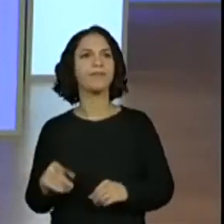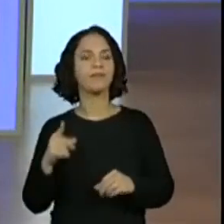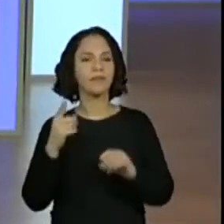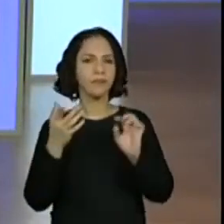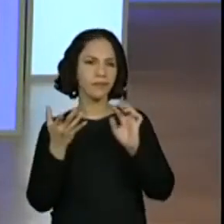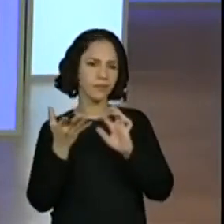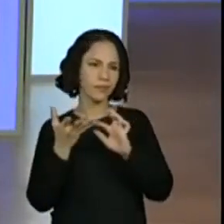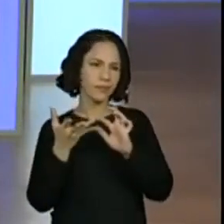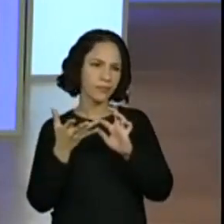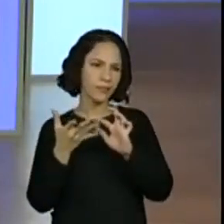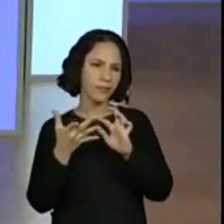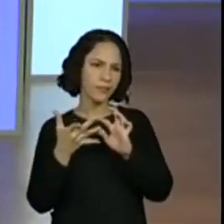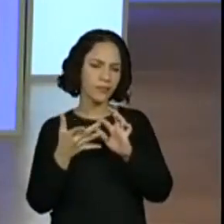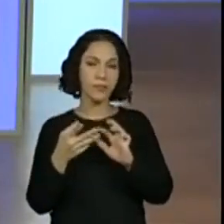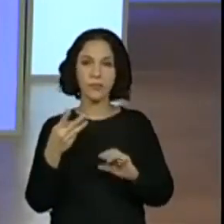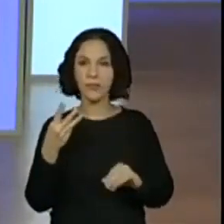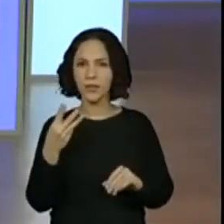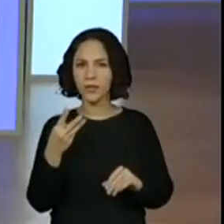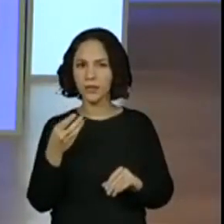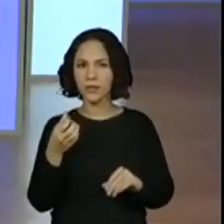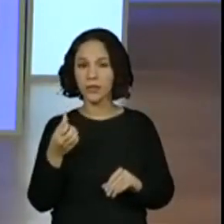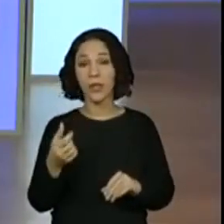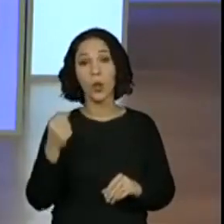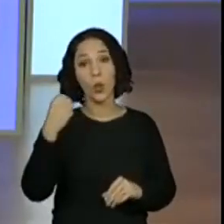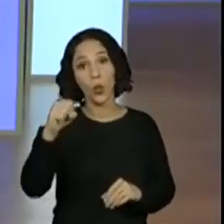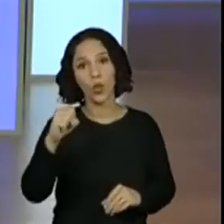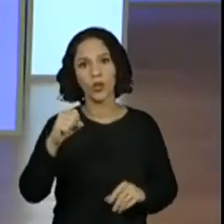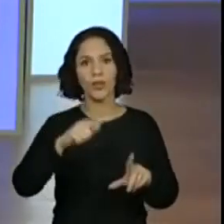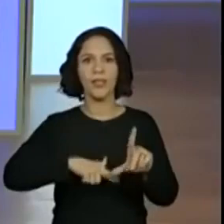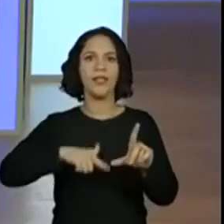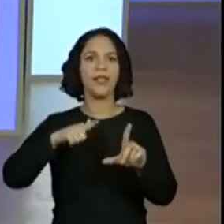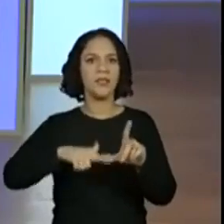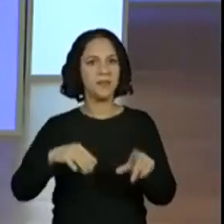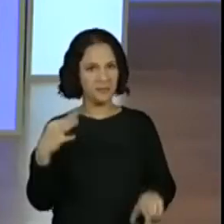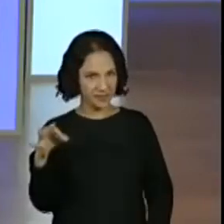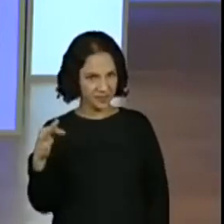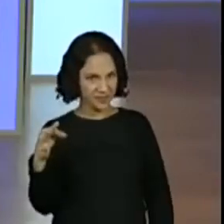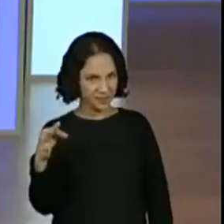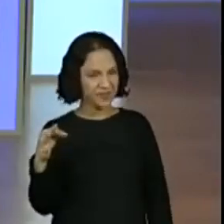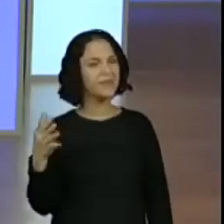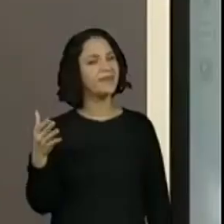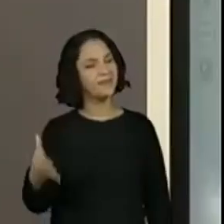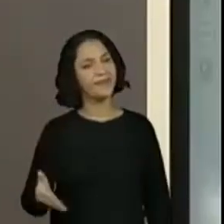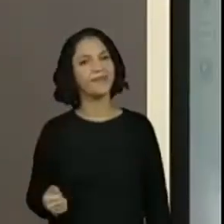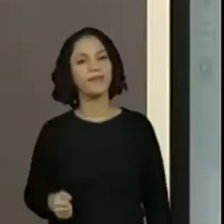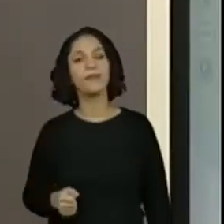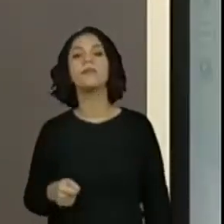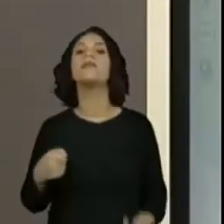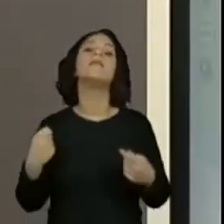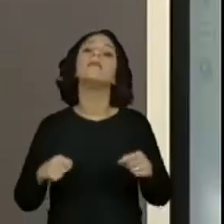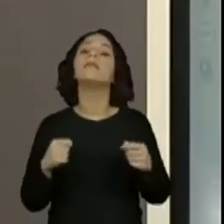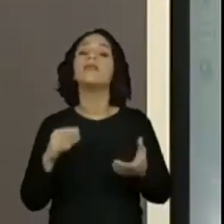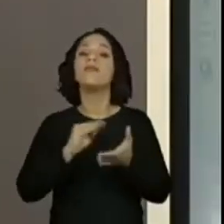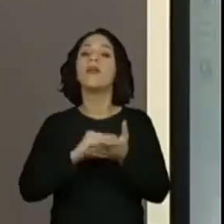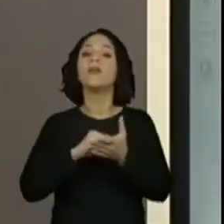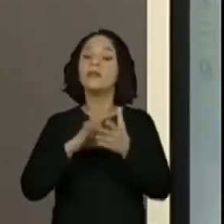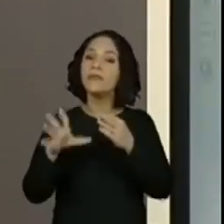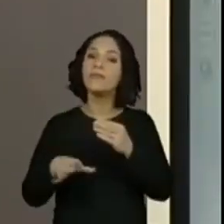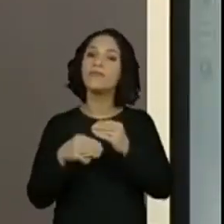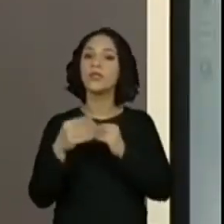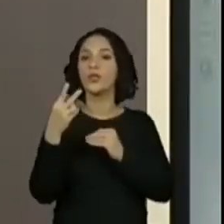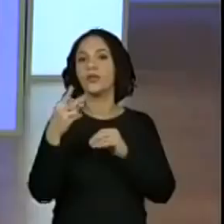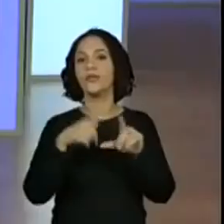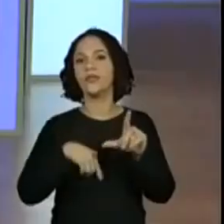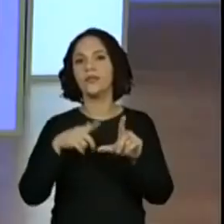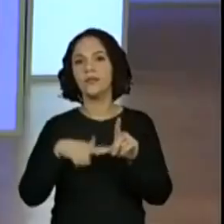um, dois, são três, seis, sete, oito letras. Não é isso? Bastante? Bastante. Então eu preciso incluir mais duas letras na escrita dele.